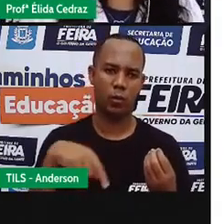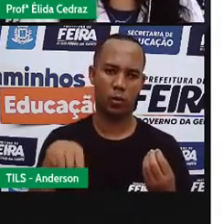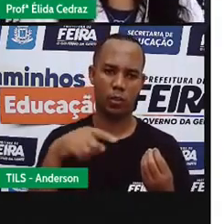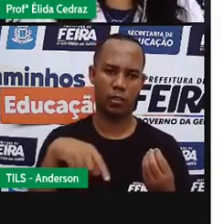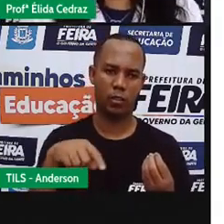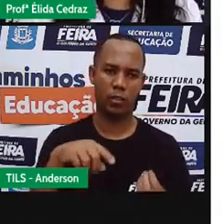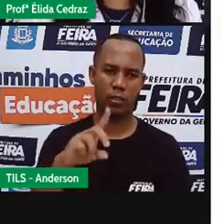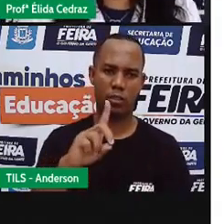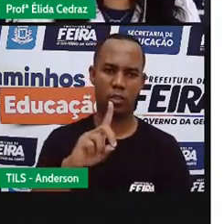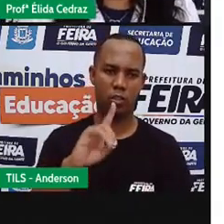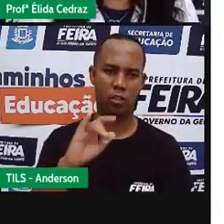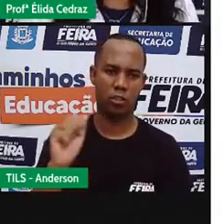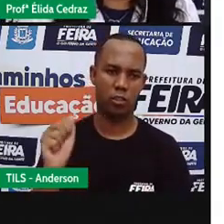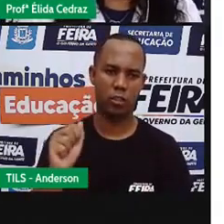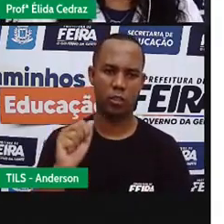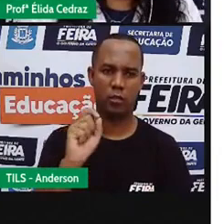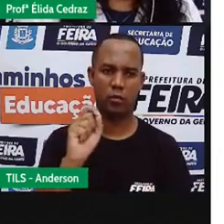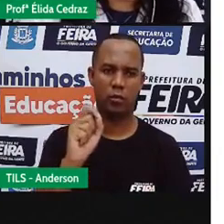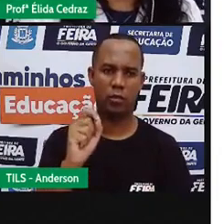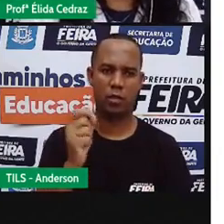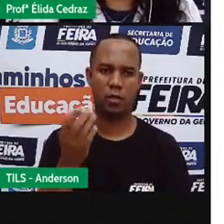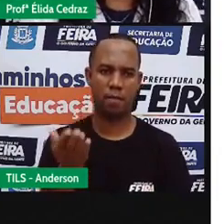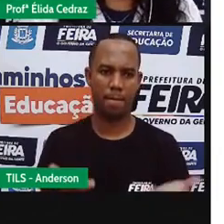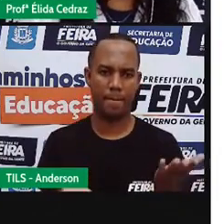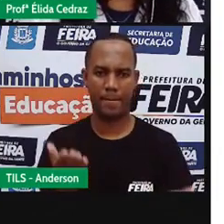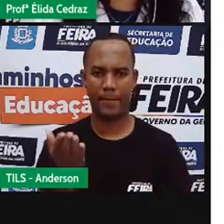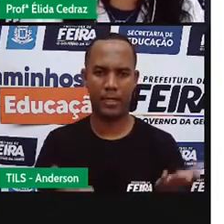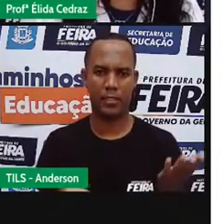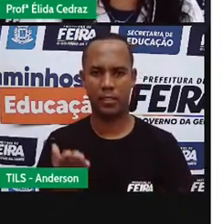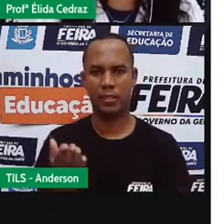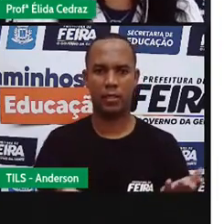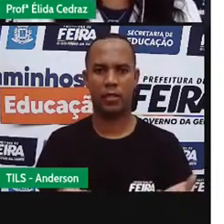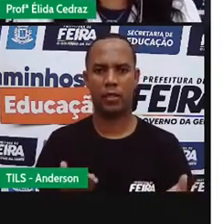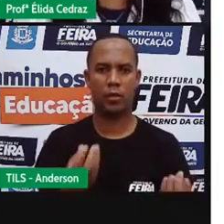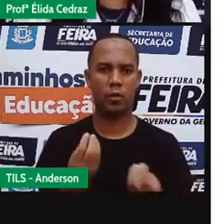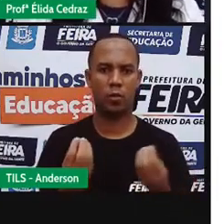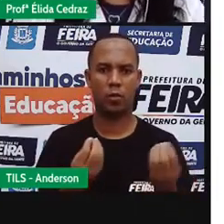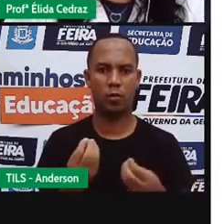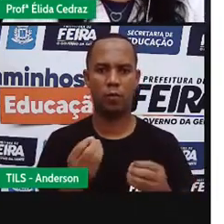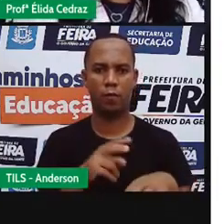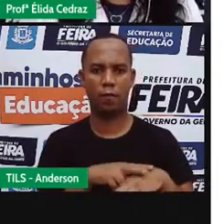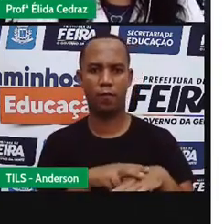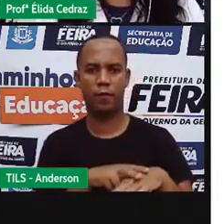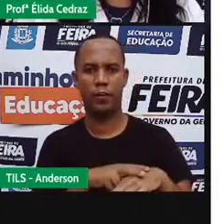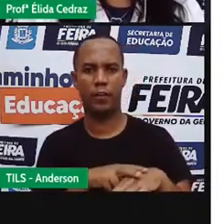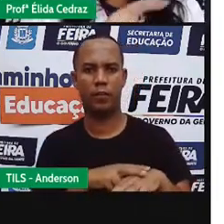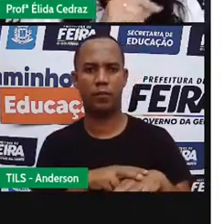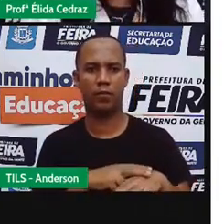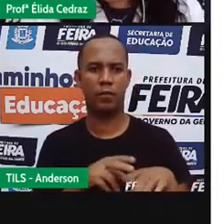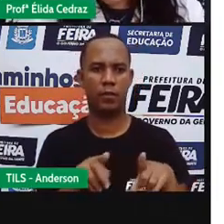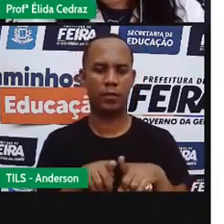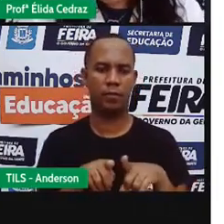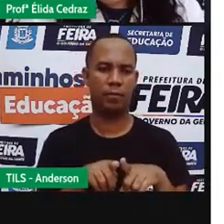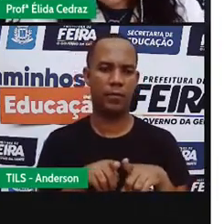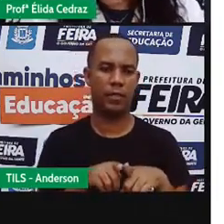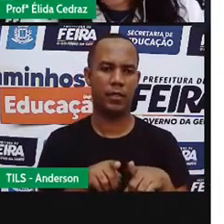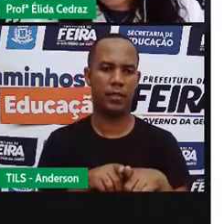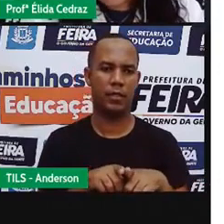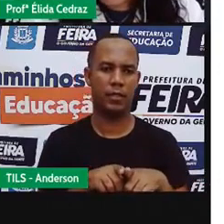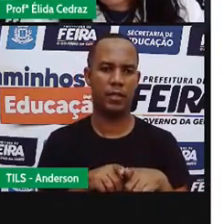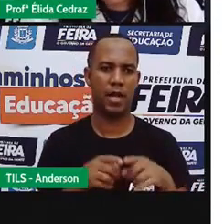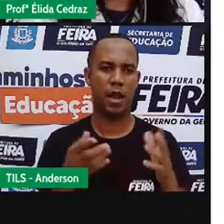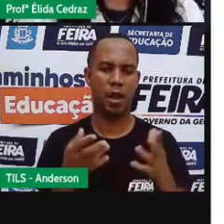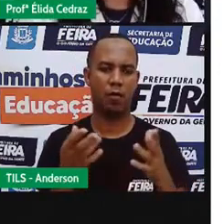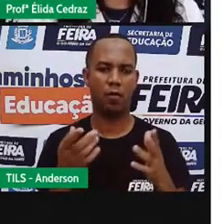falando sobre medidas de capacidade e hoje falando sobre vidro, plástico e embalagem, vamos